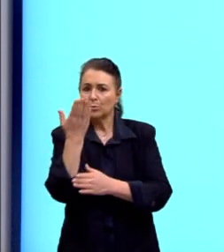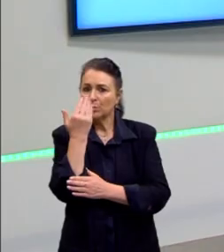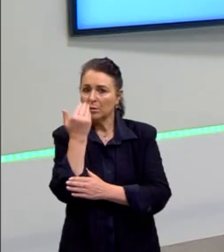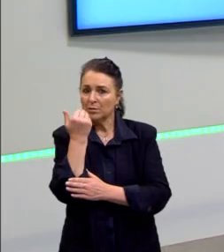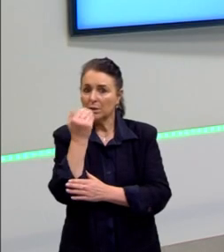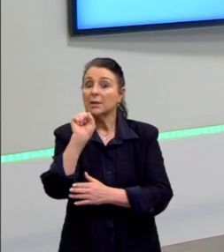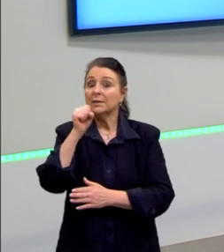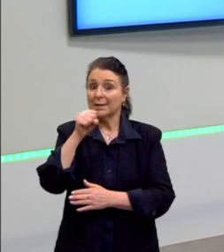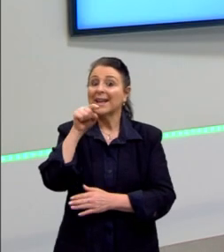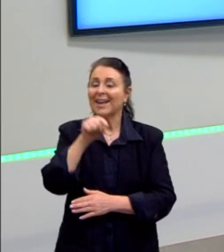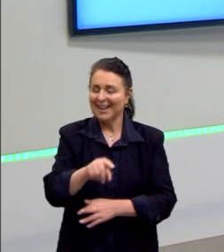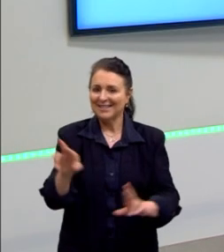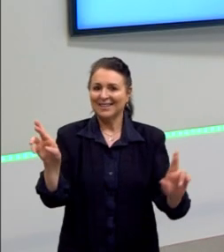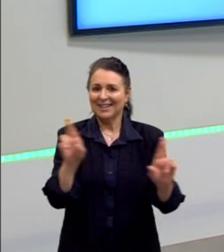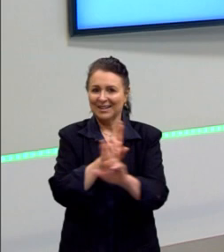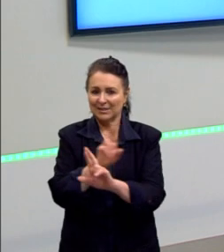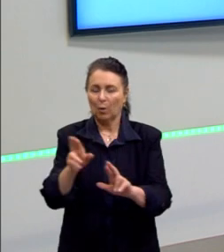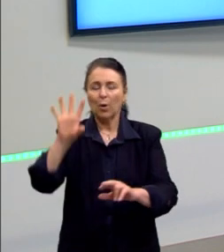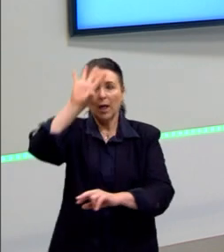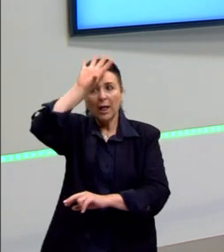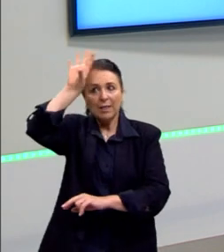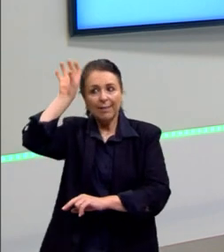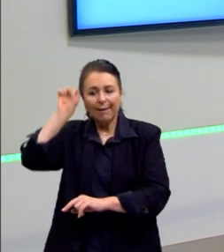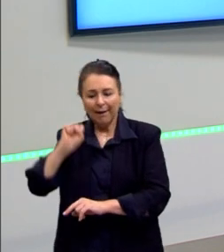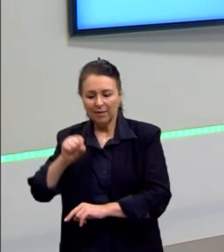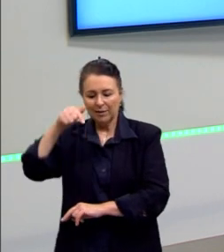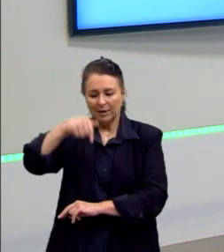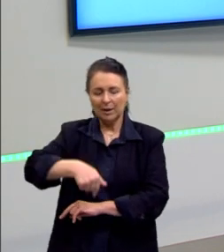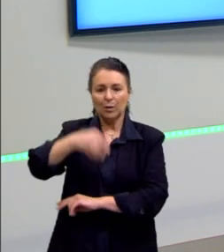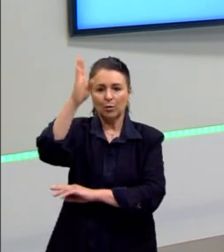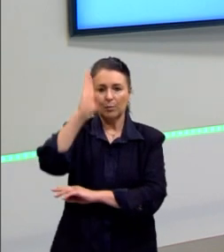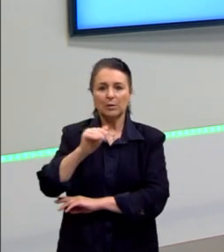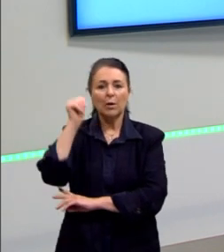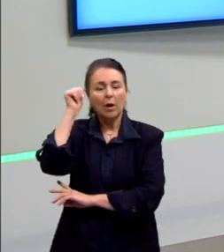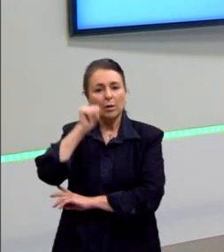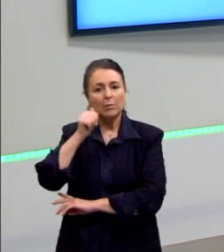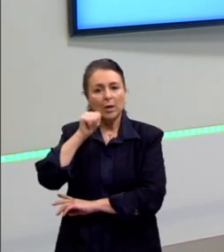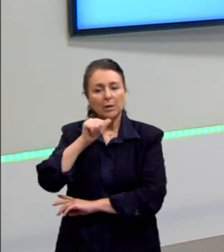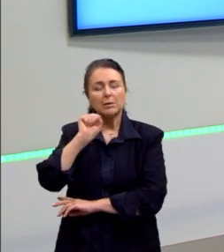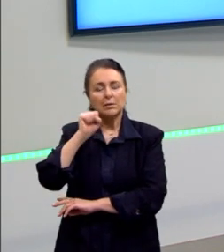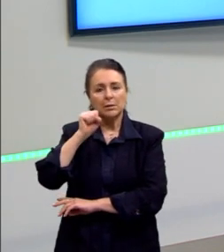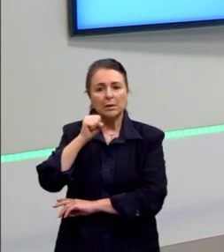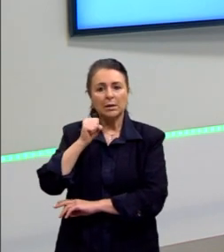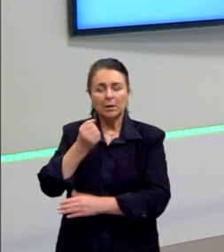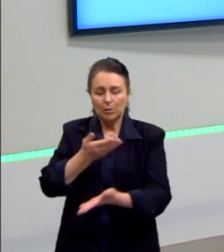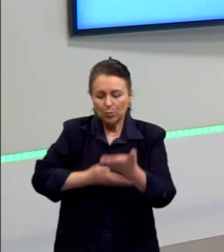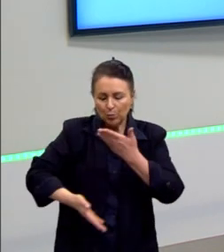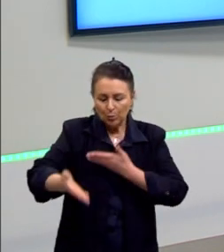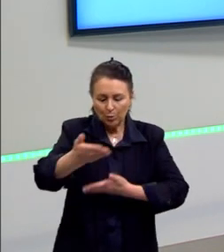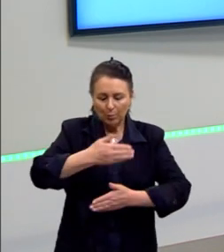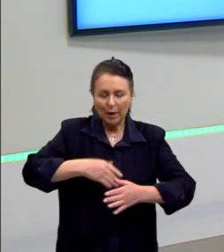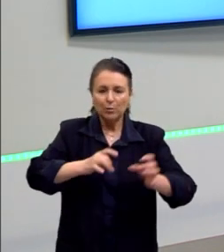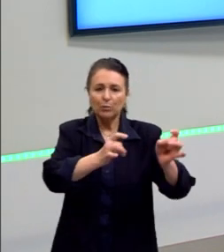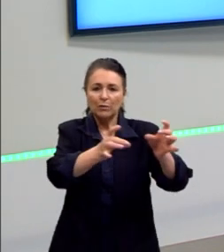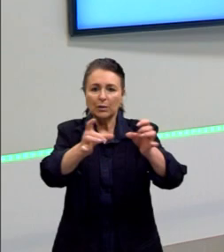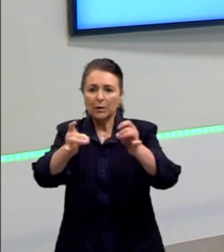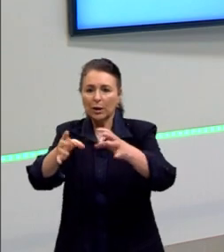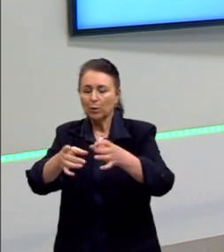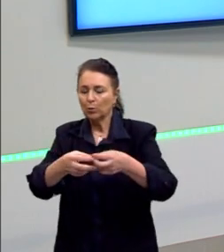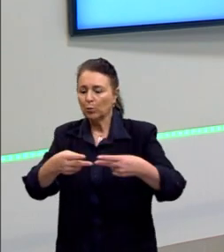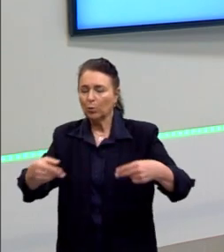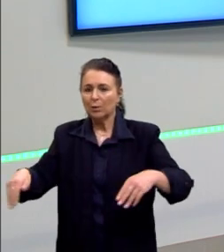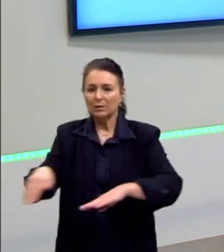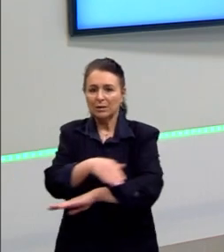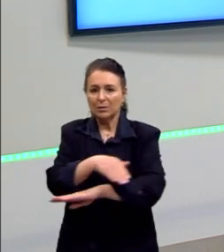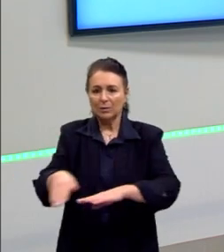relação é essa. Tanto na África quanto aqui no Brasil, as mulheres, então, estavam no comércio de rua. A nossa resposta é a